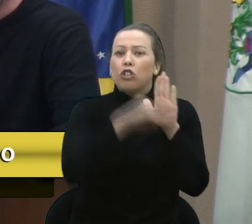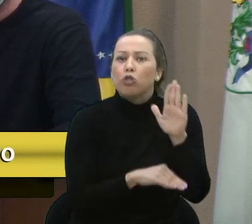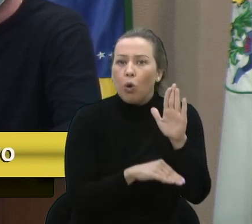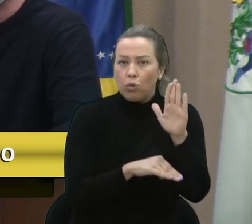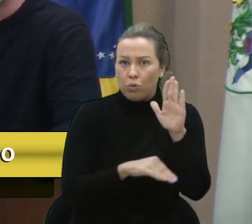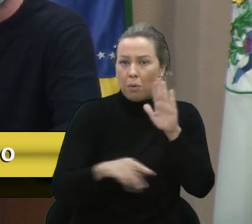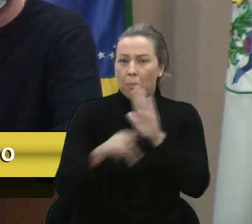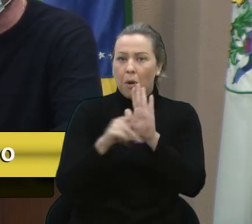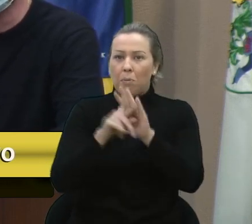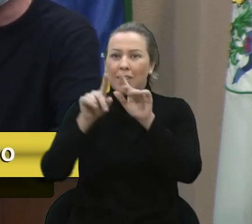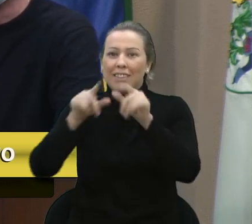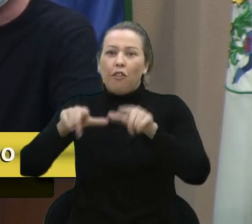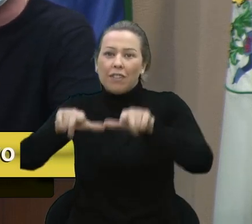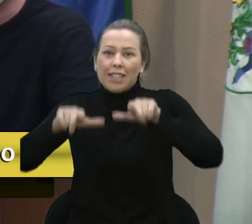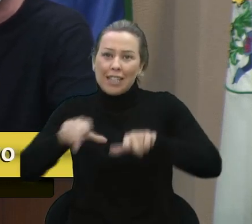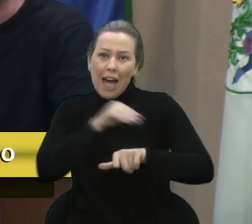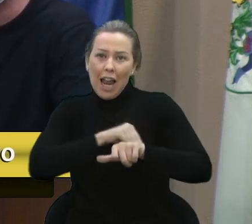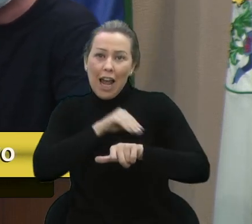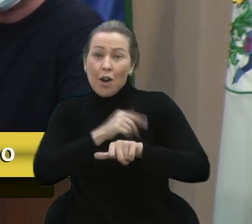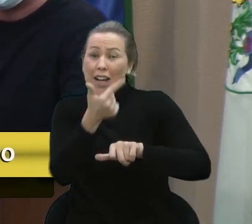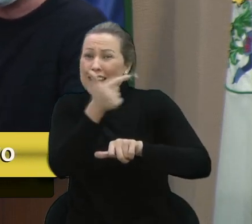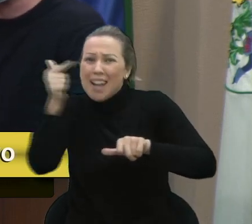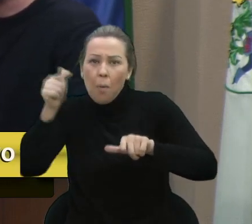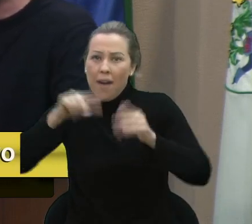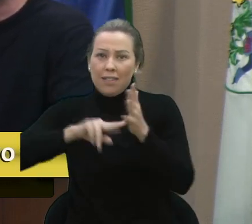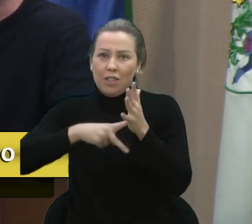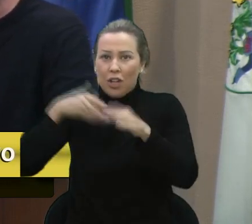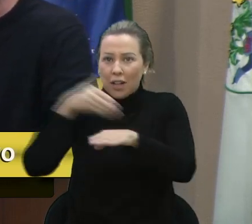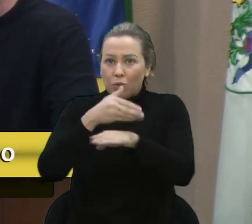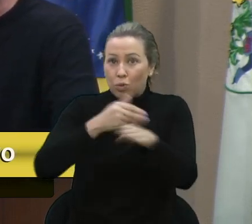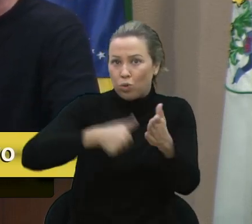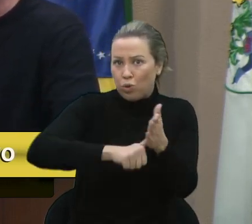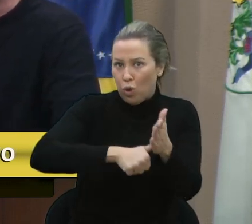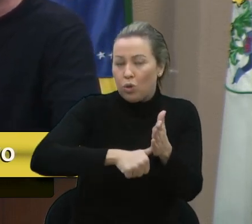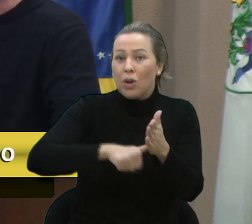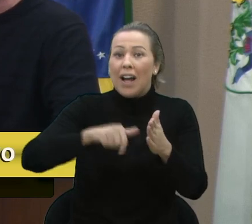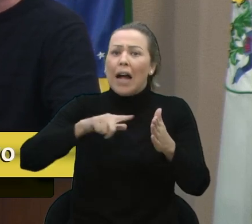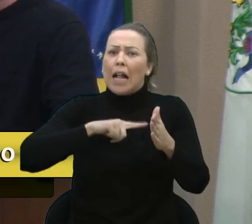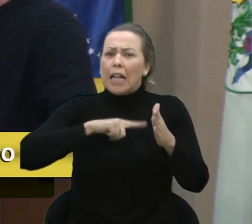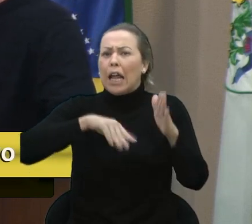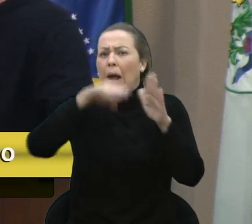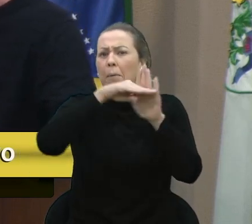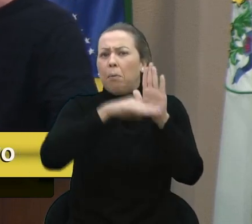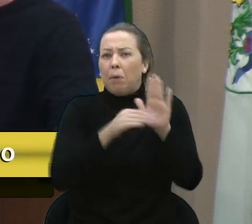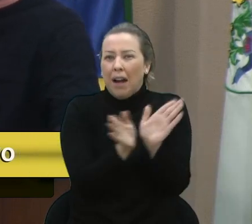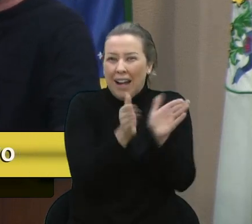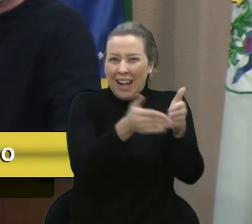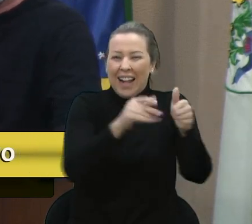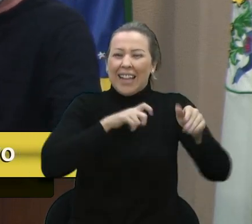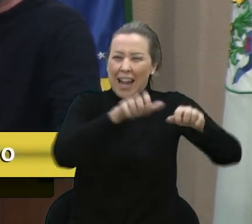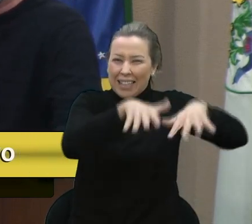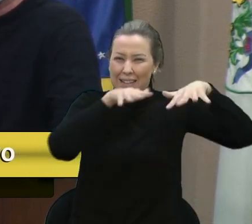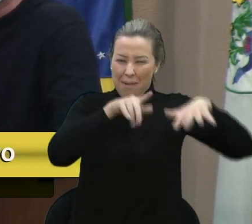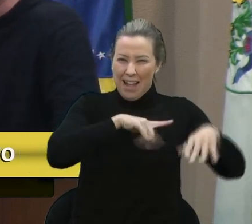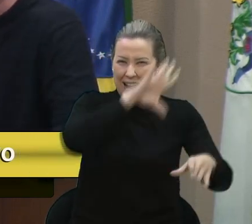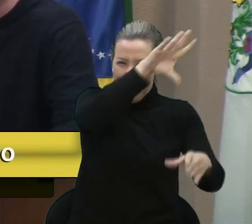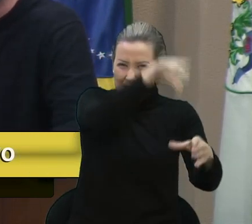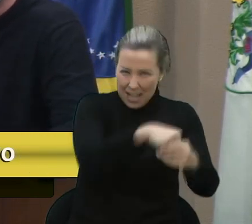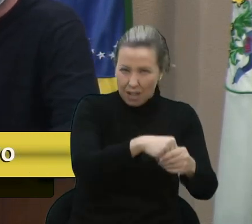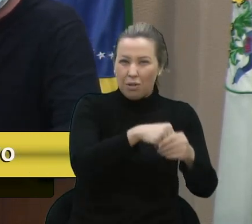de empregados não sindicalizados, ainda que prevista em norma coletiva, ou seja, aquelas assembleias que é feita,